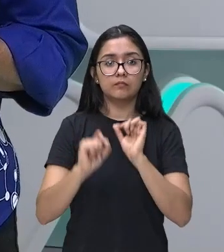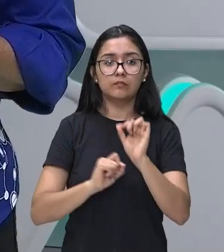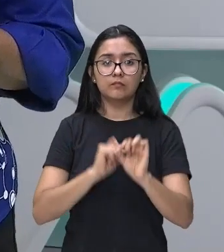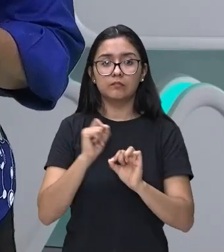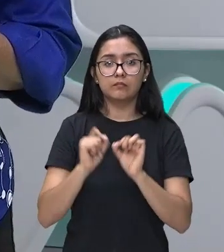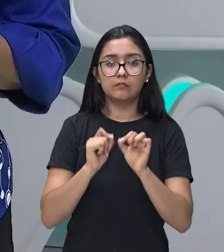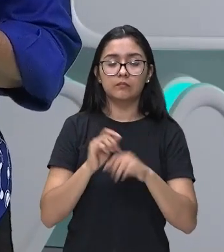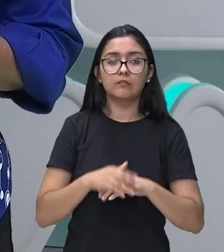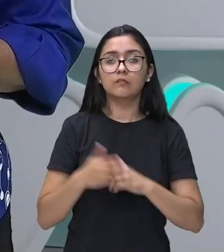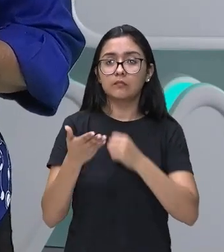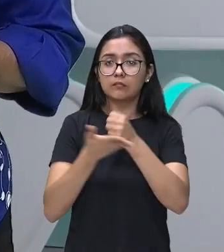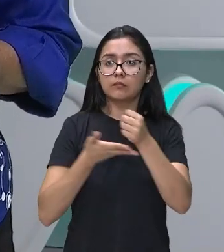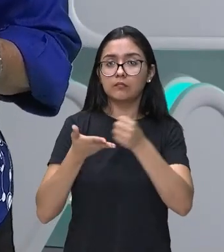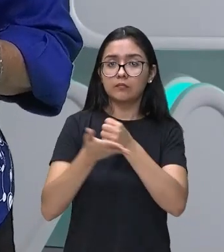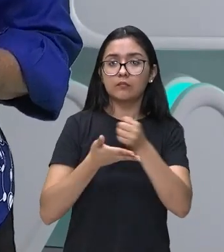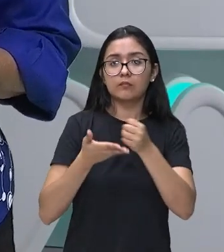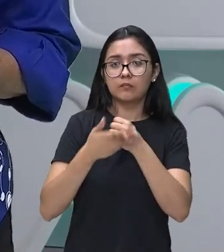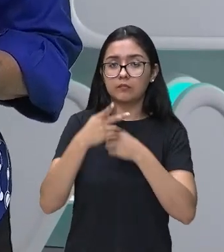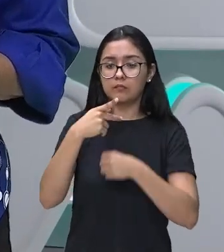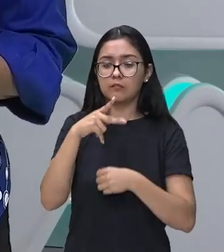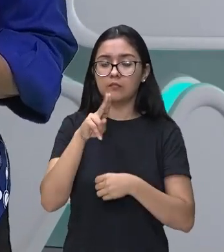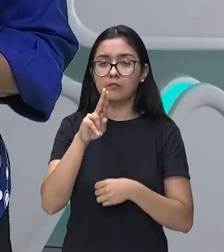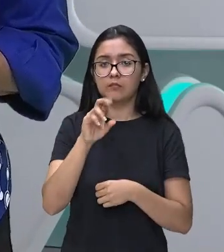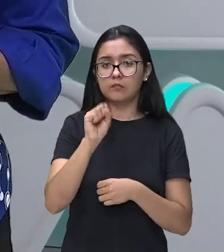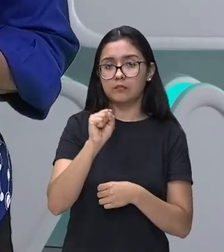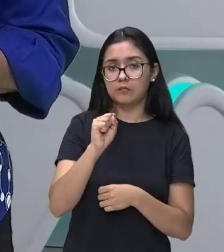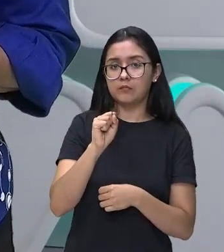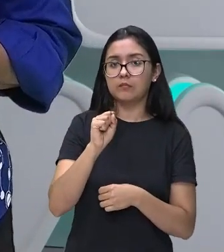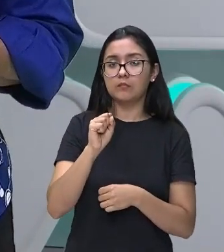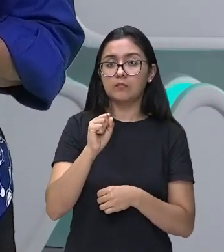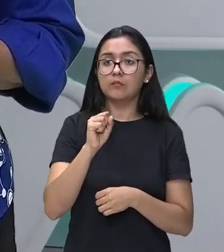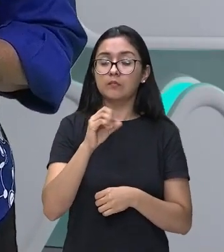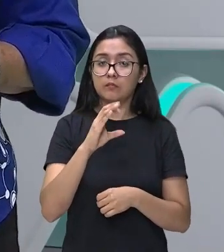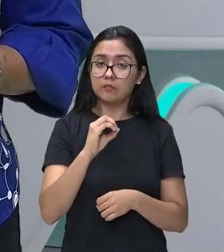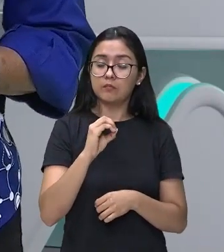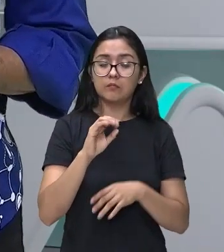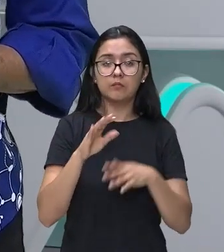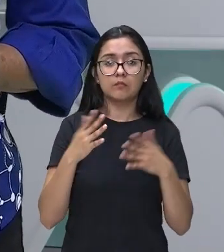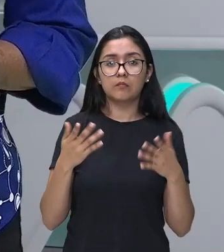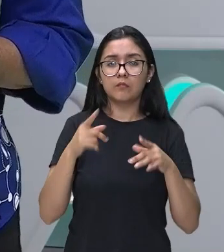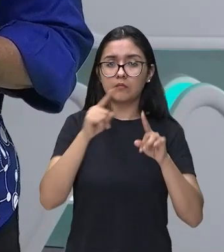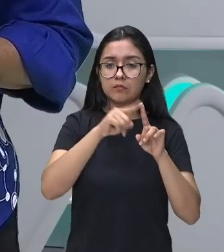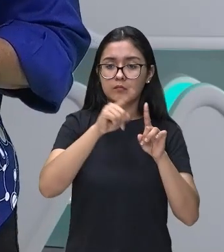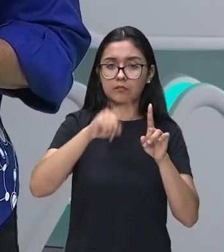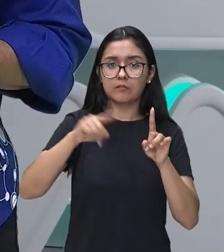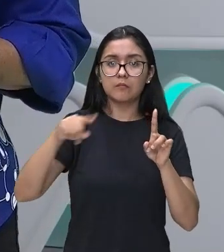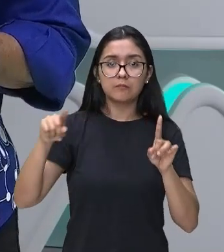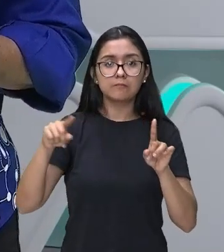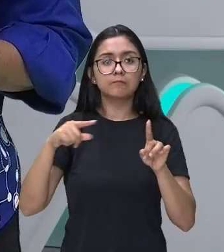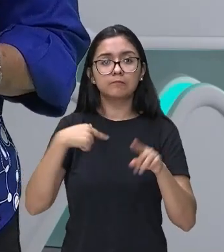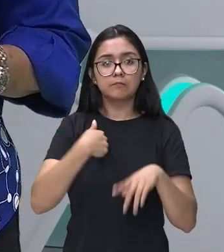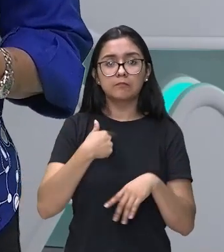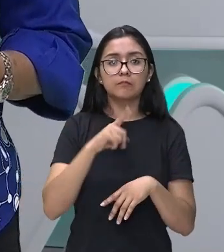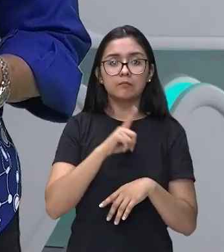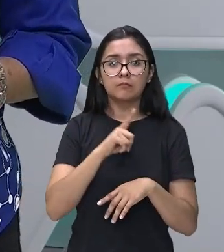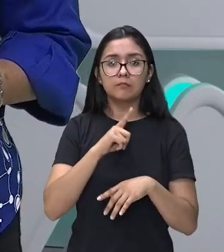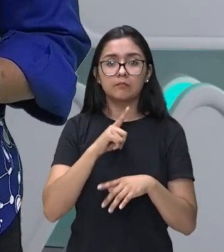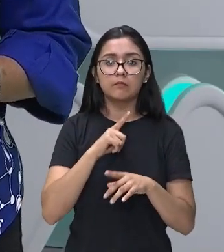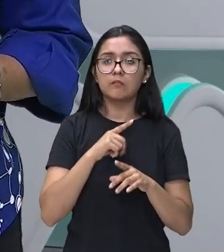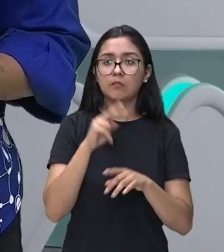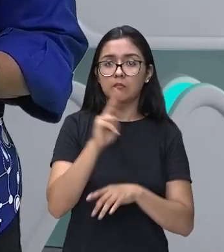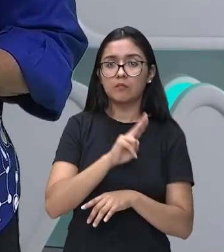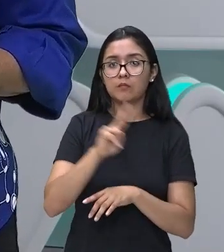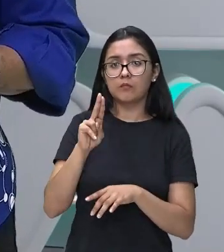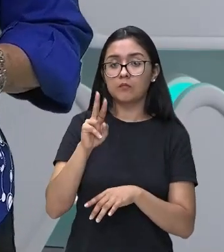básica chamada de pulso ou pulsação. Essas variações são comumente chamadas de